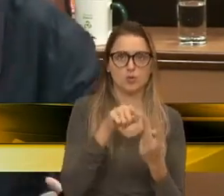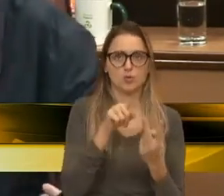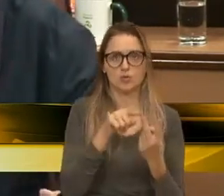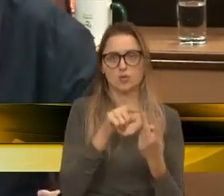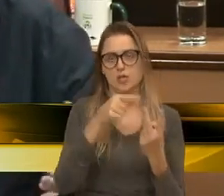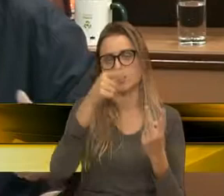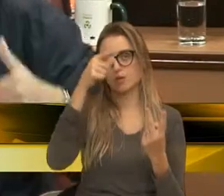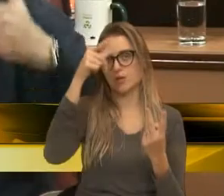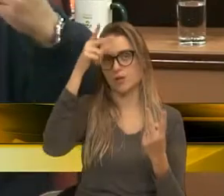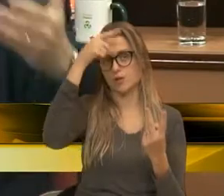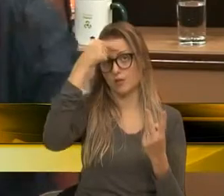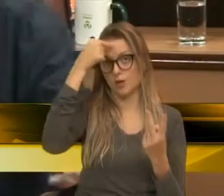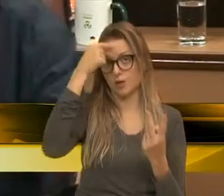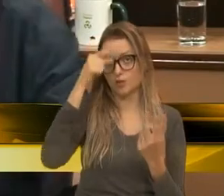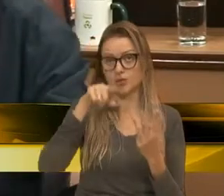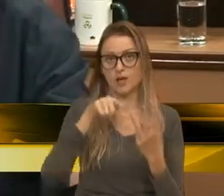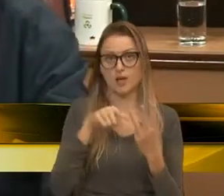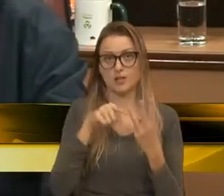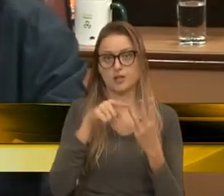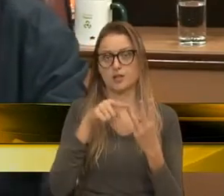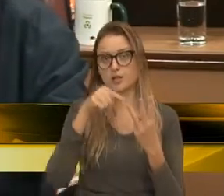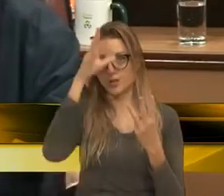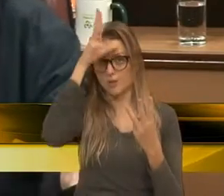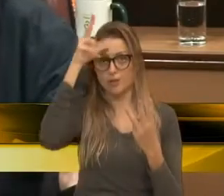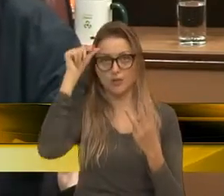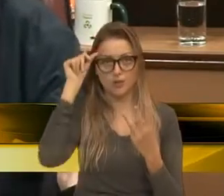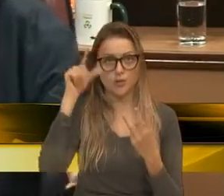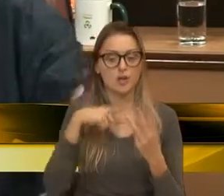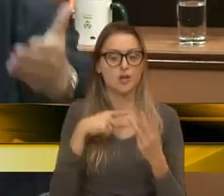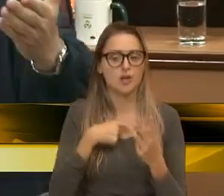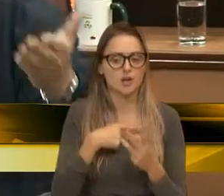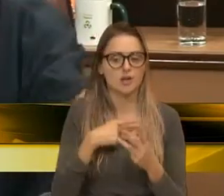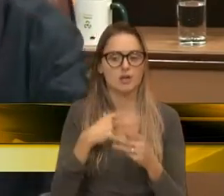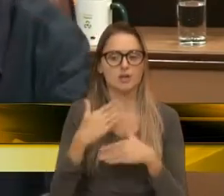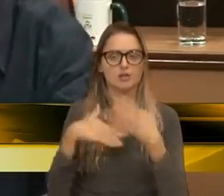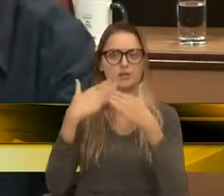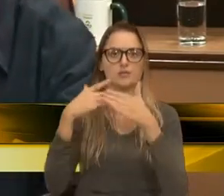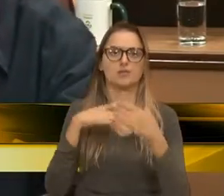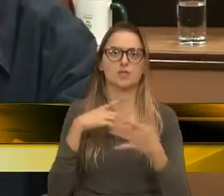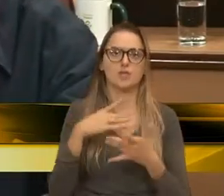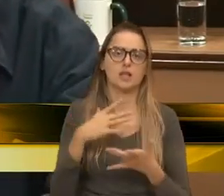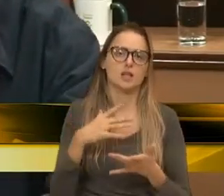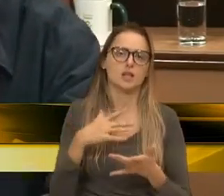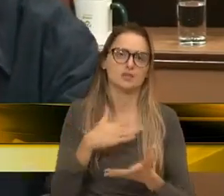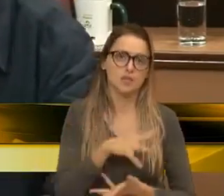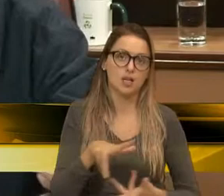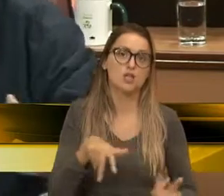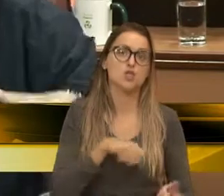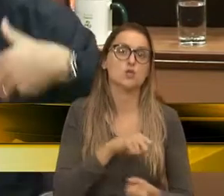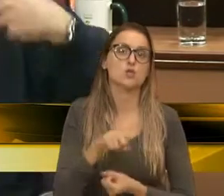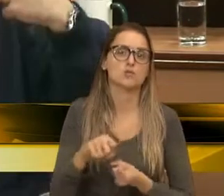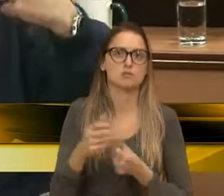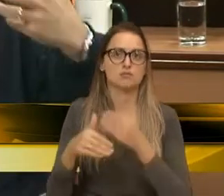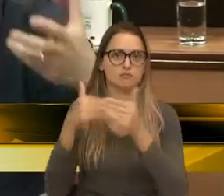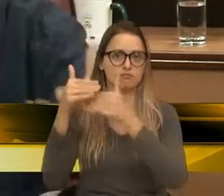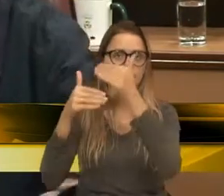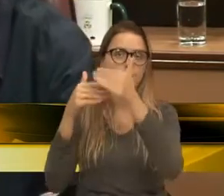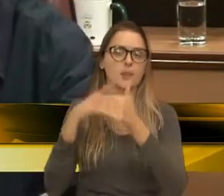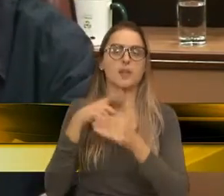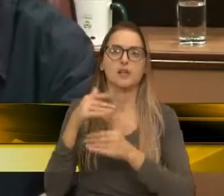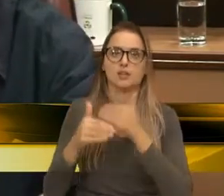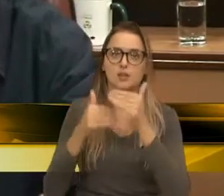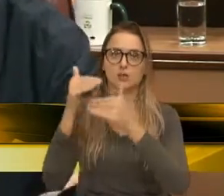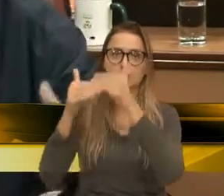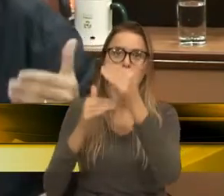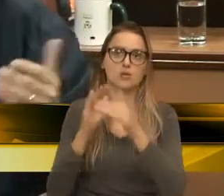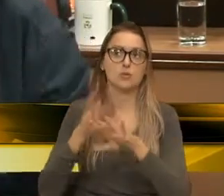público, para que nós tenhamos políticas públicas sustentadas cientificamente, para que elas tenham um desenvolvimento